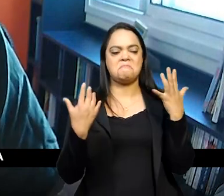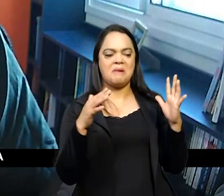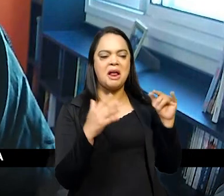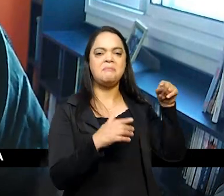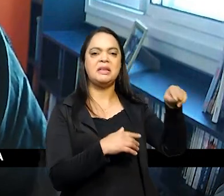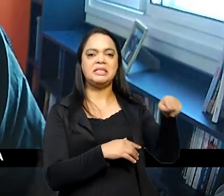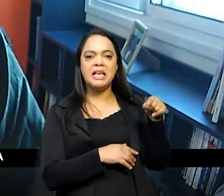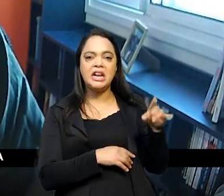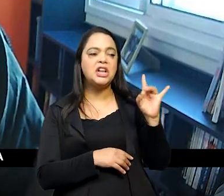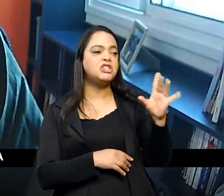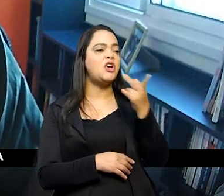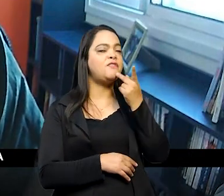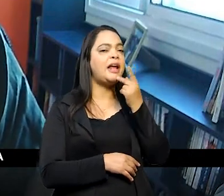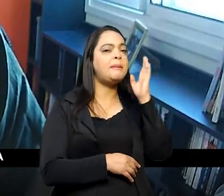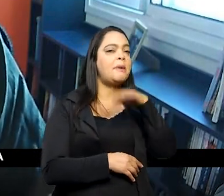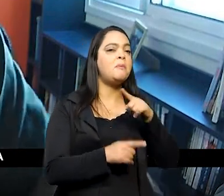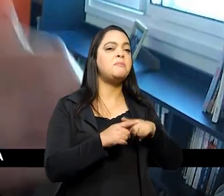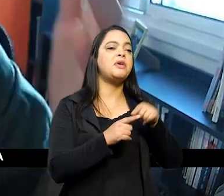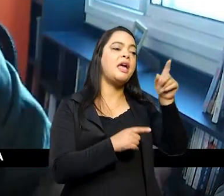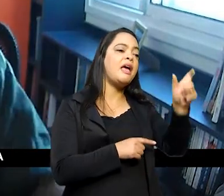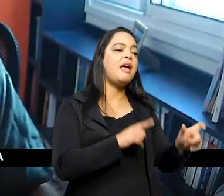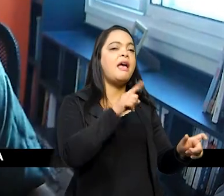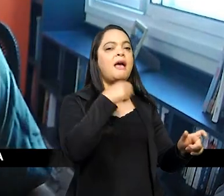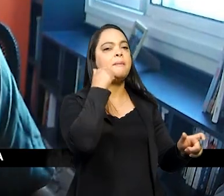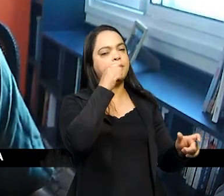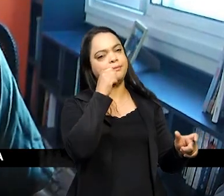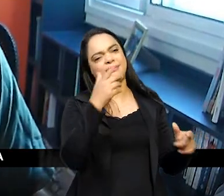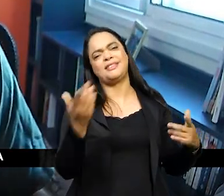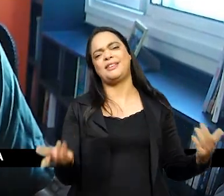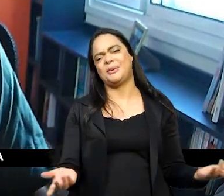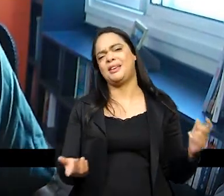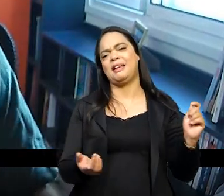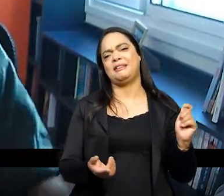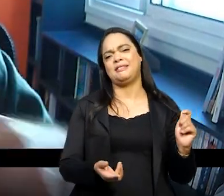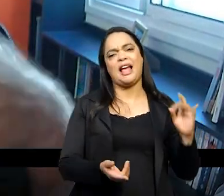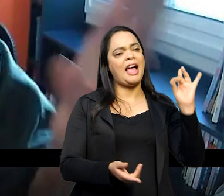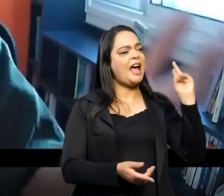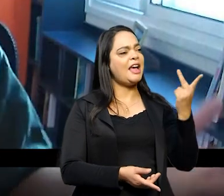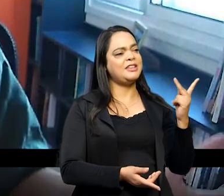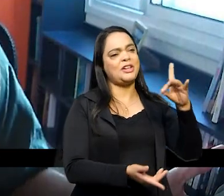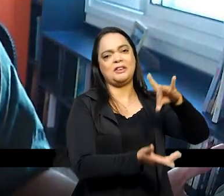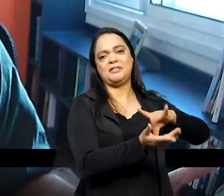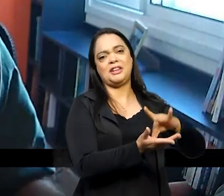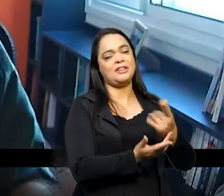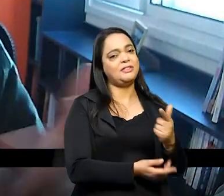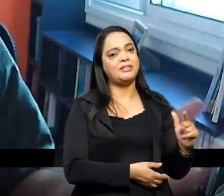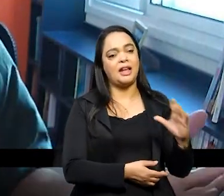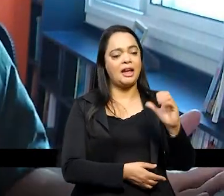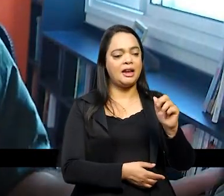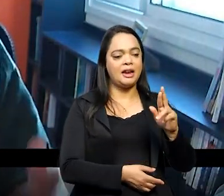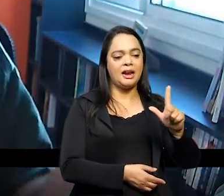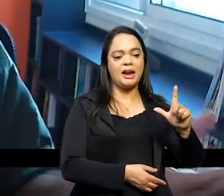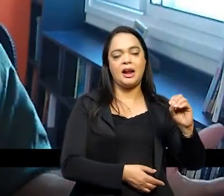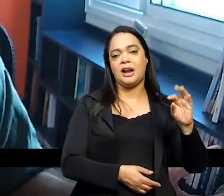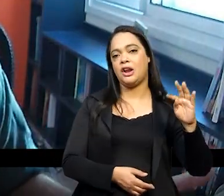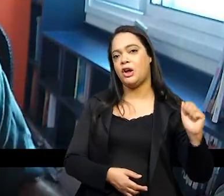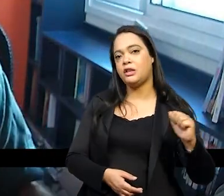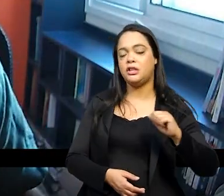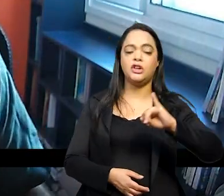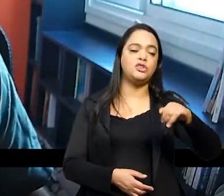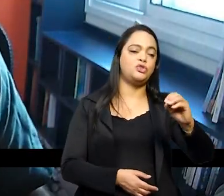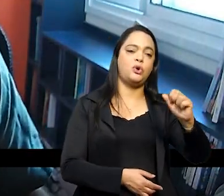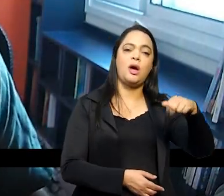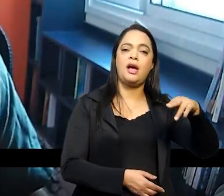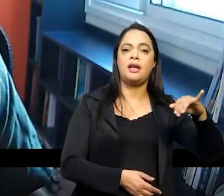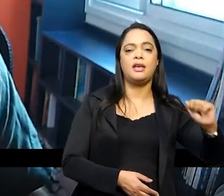as duas coisas são a mesma coisa elas distorcem a história a Carlota Joaquina foi simplesmente o que ela foi uma mulher